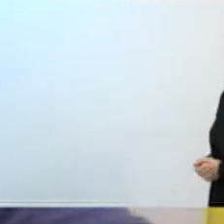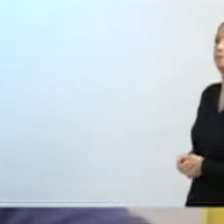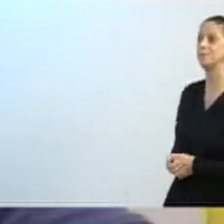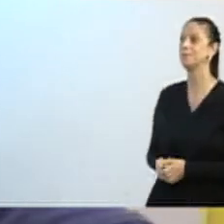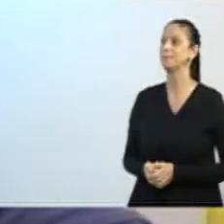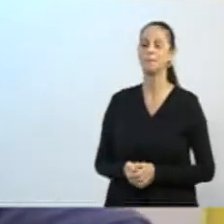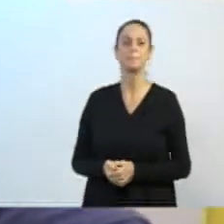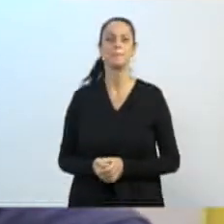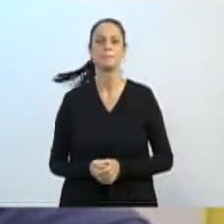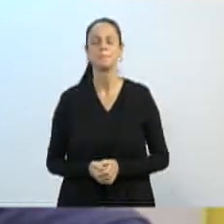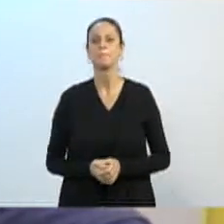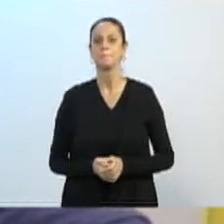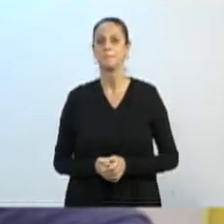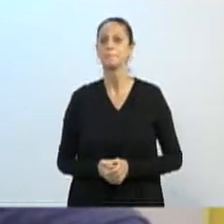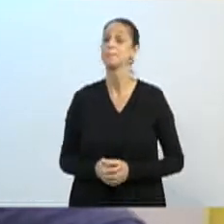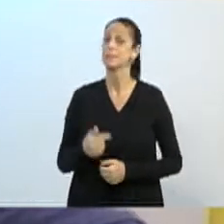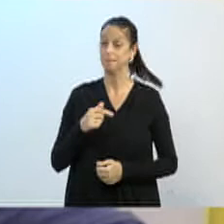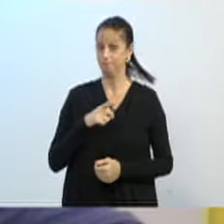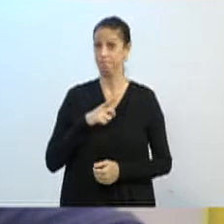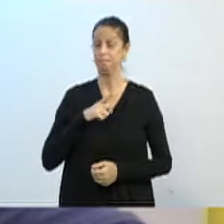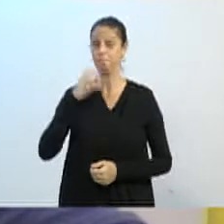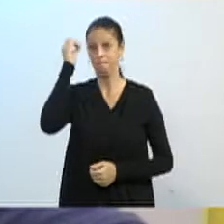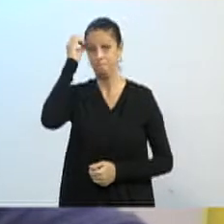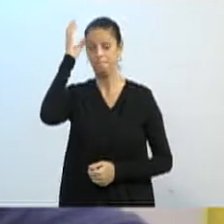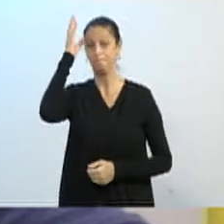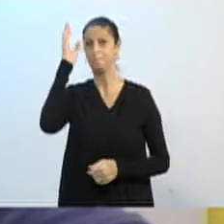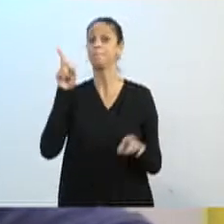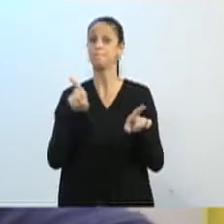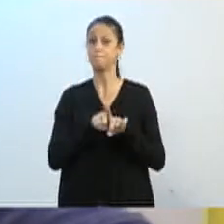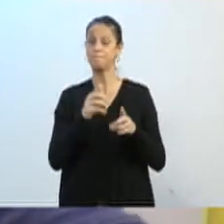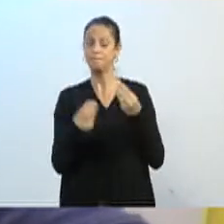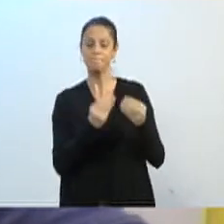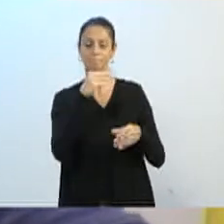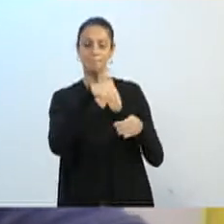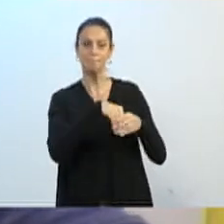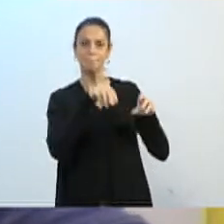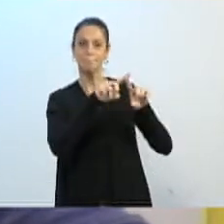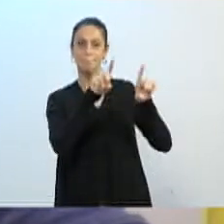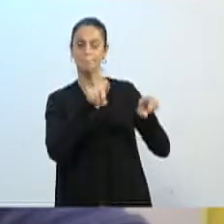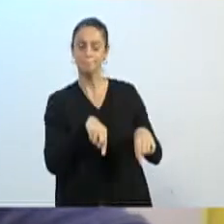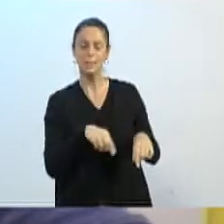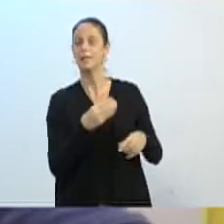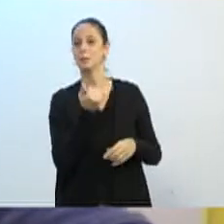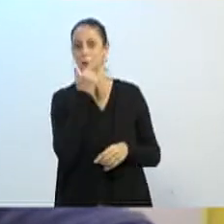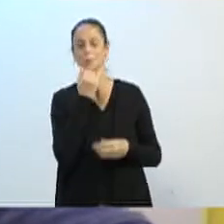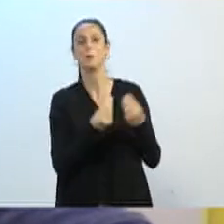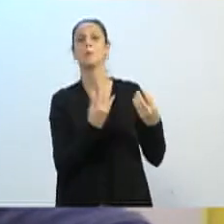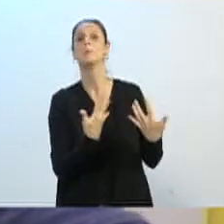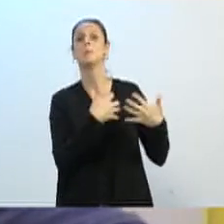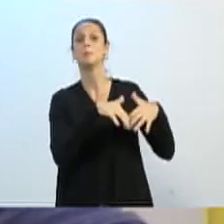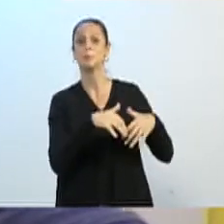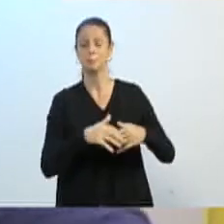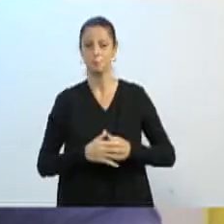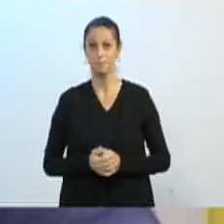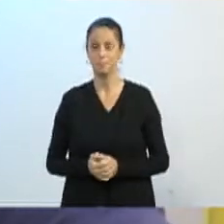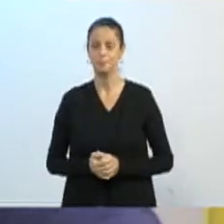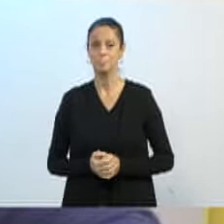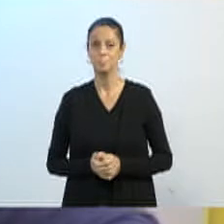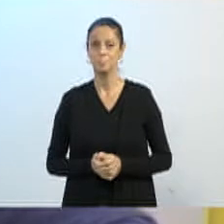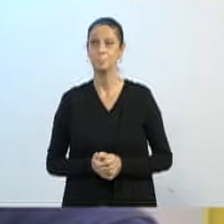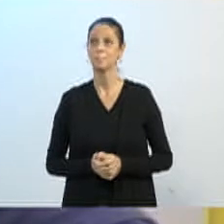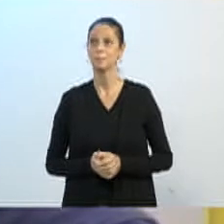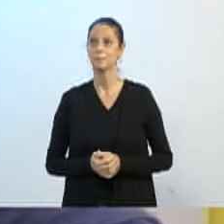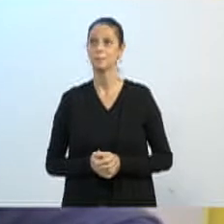contato e tenho conhecimento do funcionamento. Grande parte do que se aplica hoje,